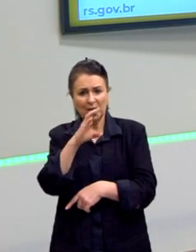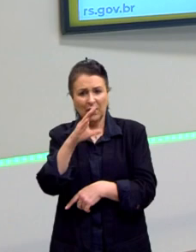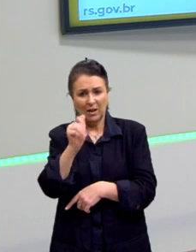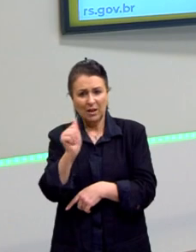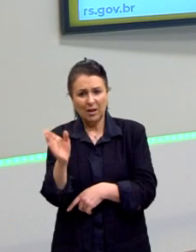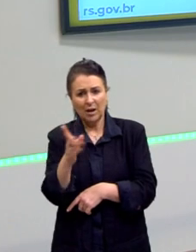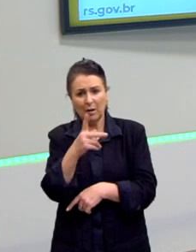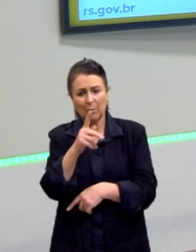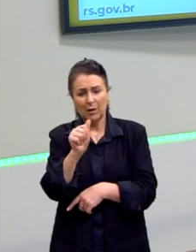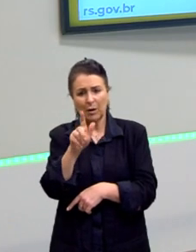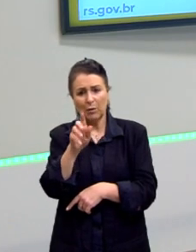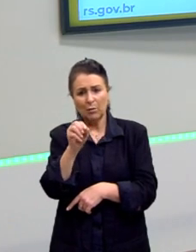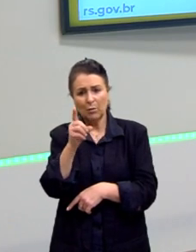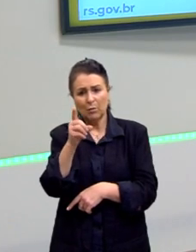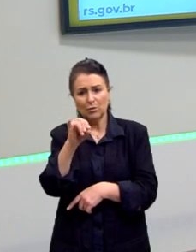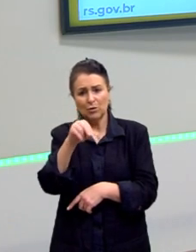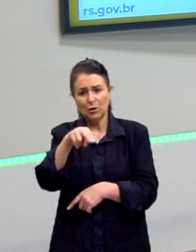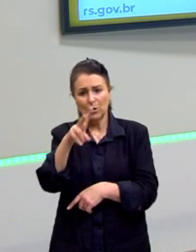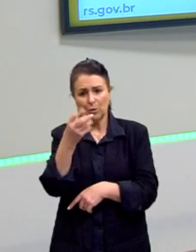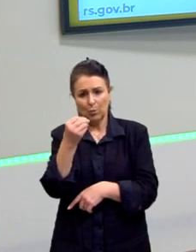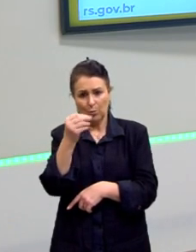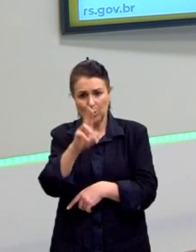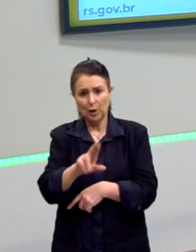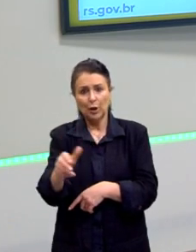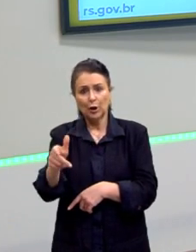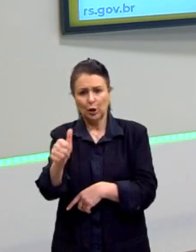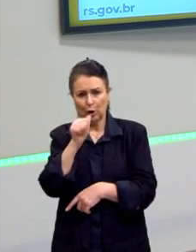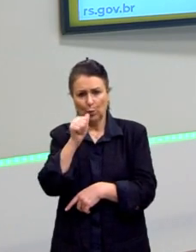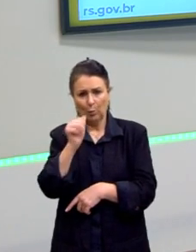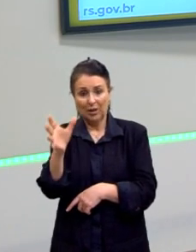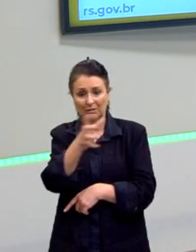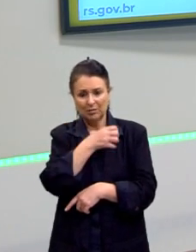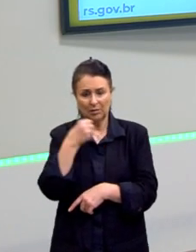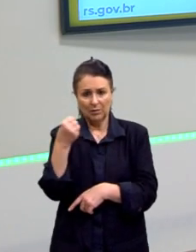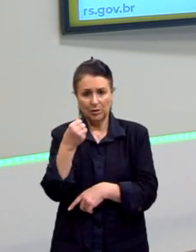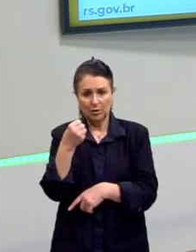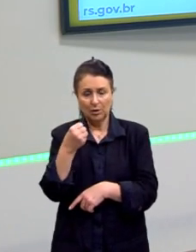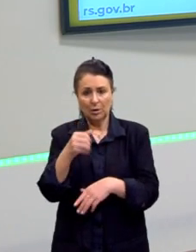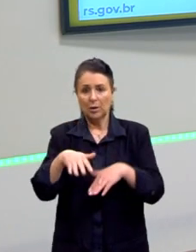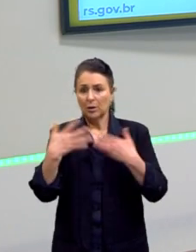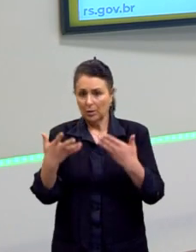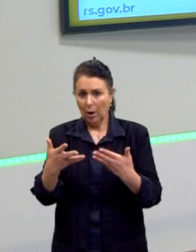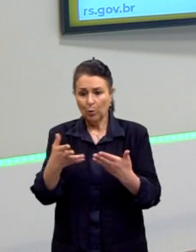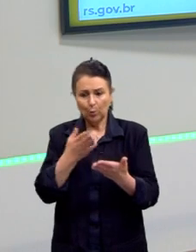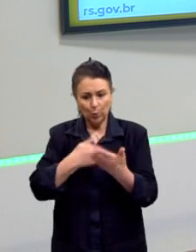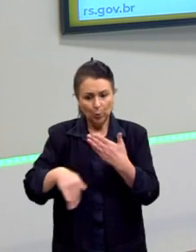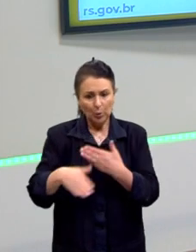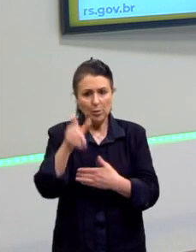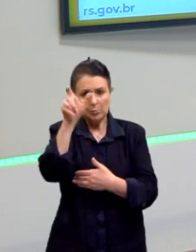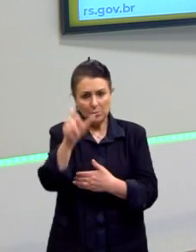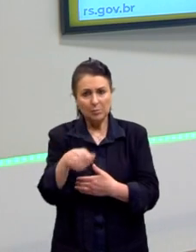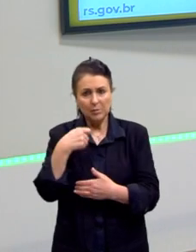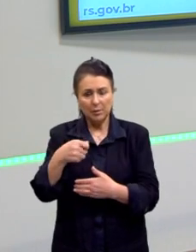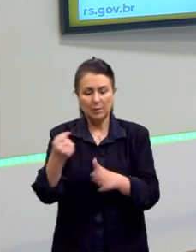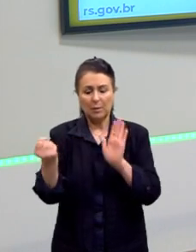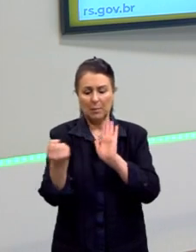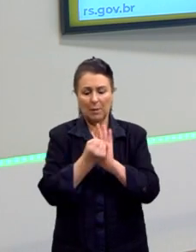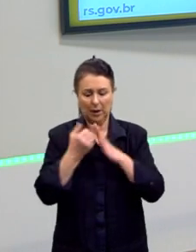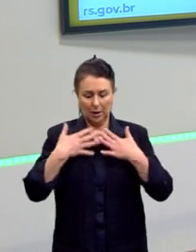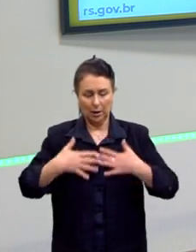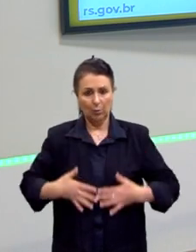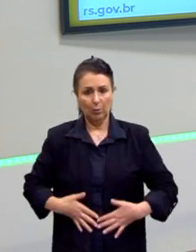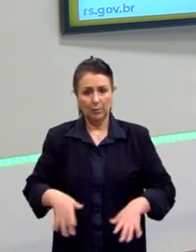tal artista, tal músico, usa determinada roupa ou marca X, portanto, se usar isso também,